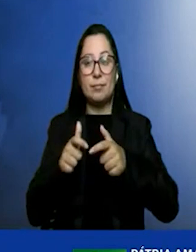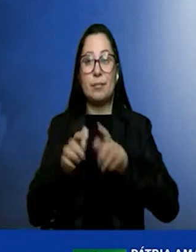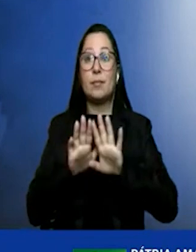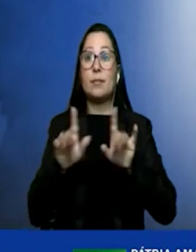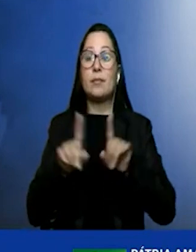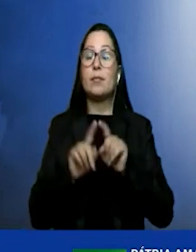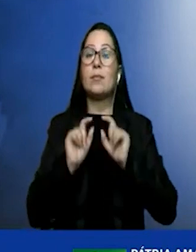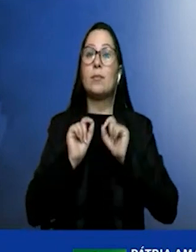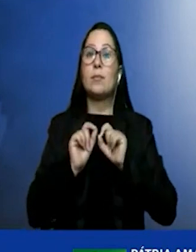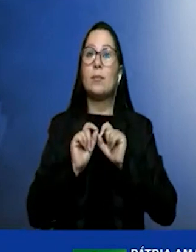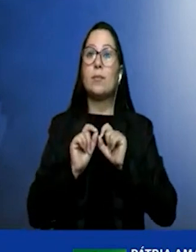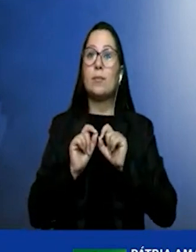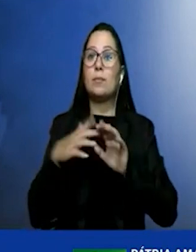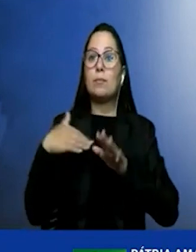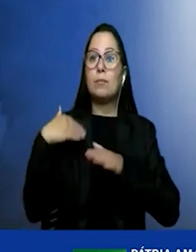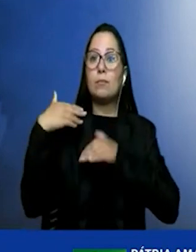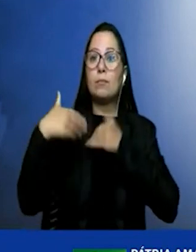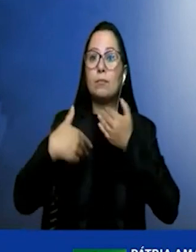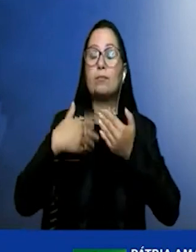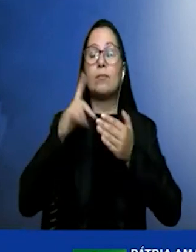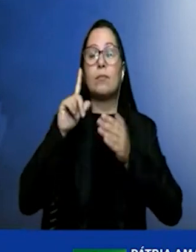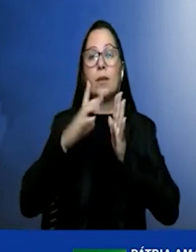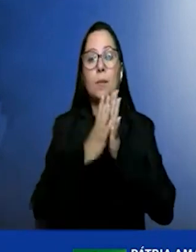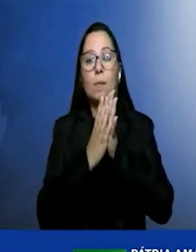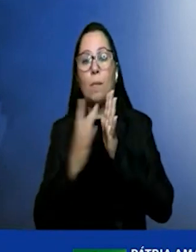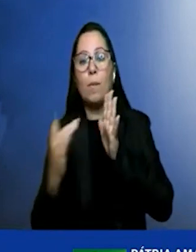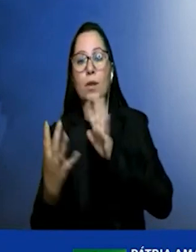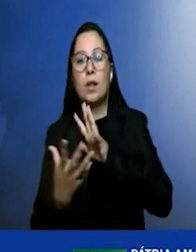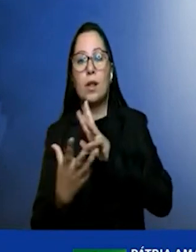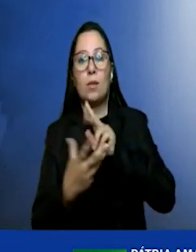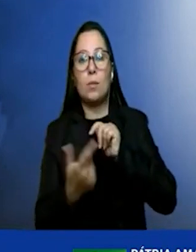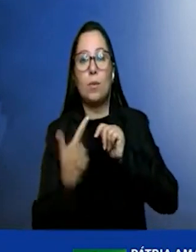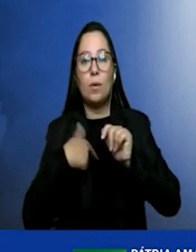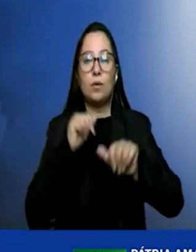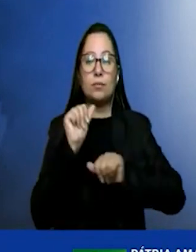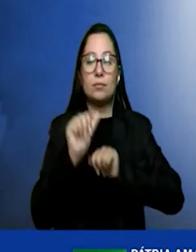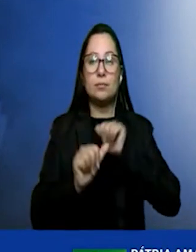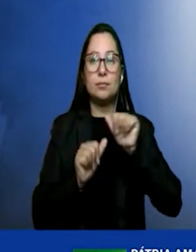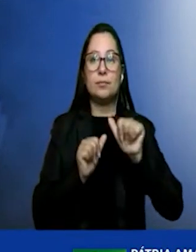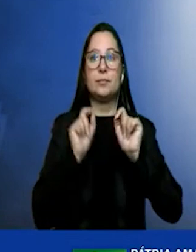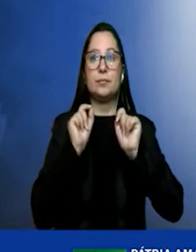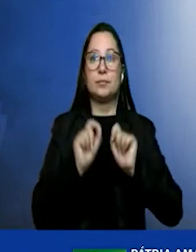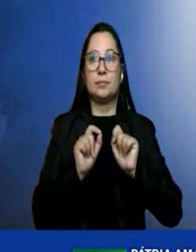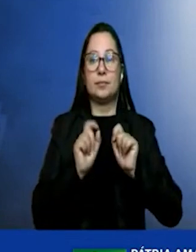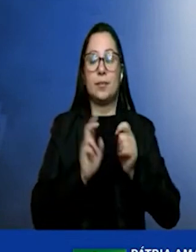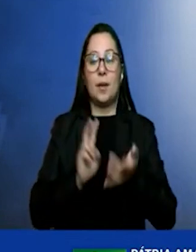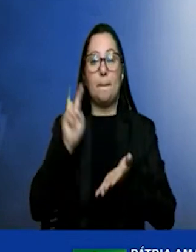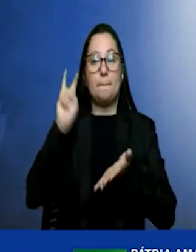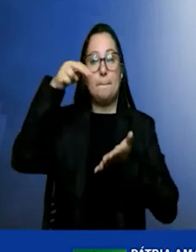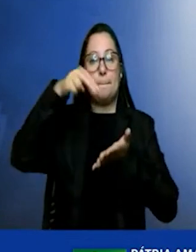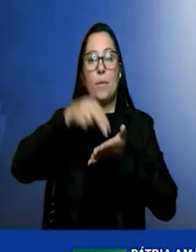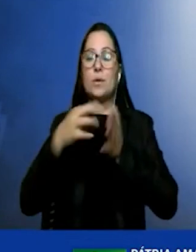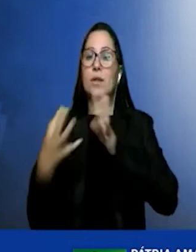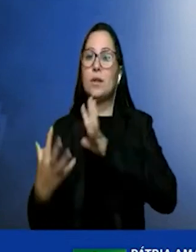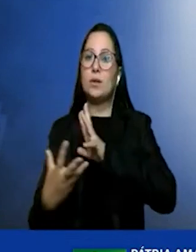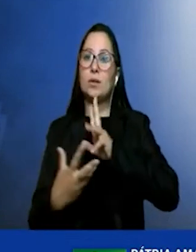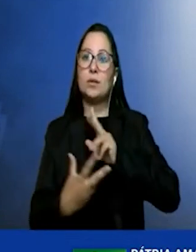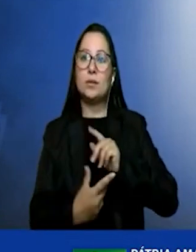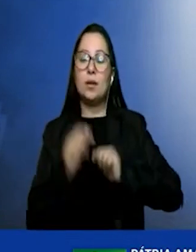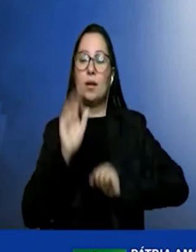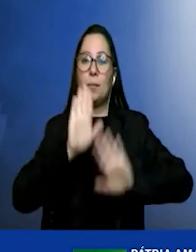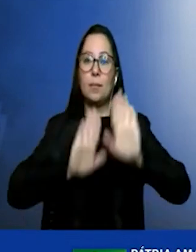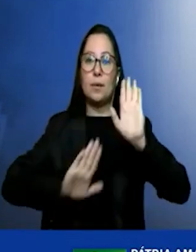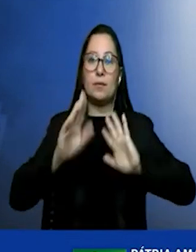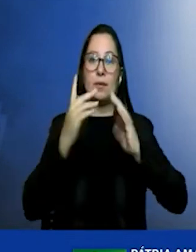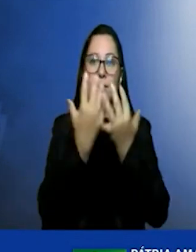servindo de exemplo para o mundo de que estamos nos tornando protagonistas mundiais em preservação ambiental